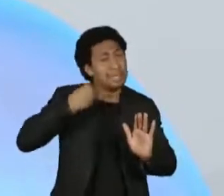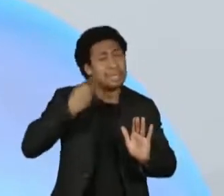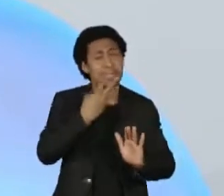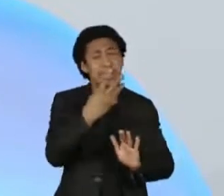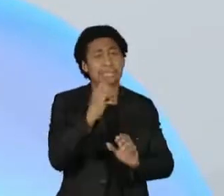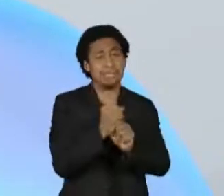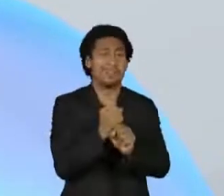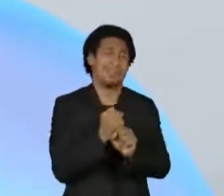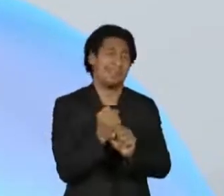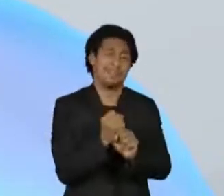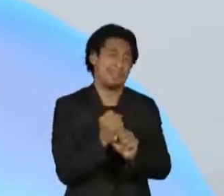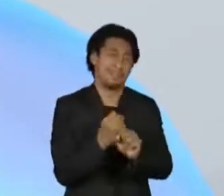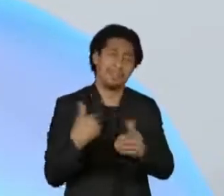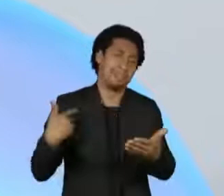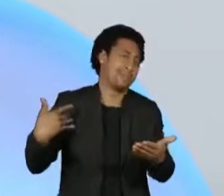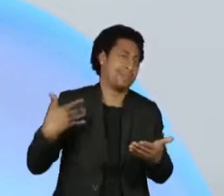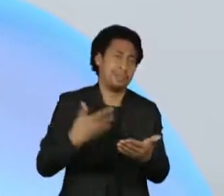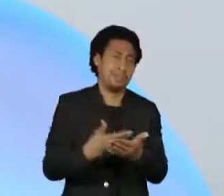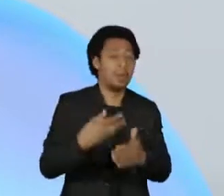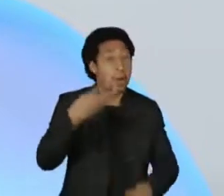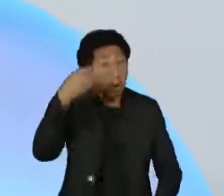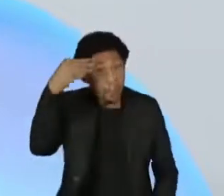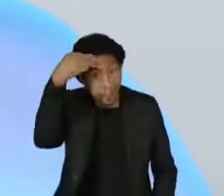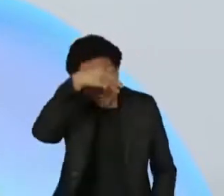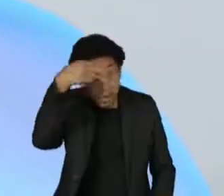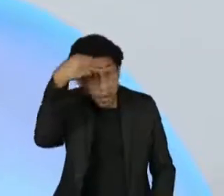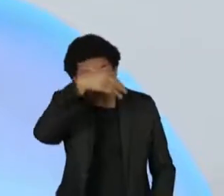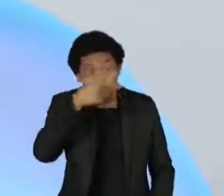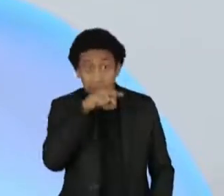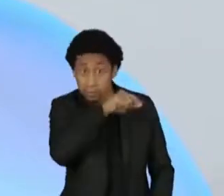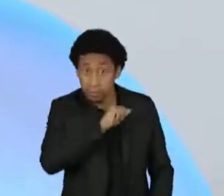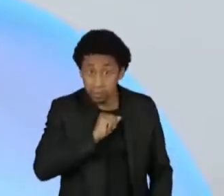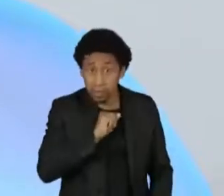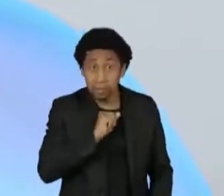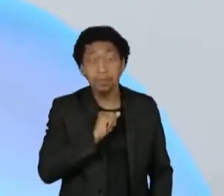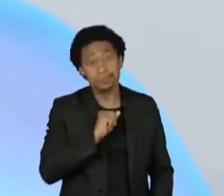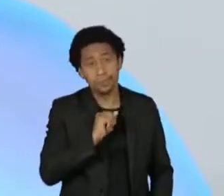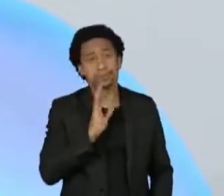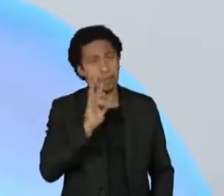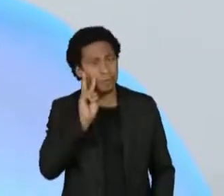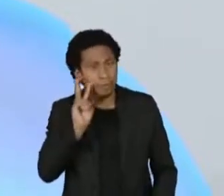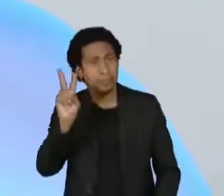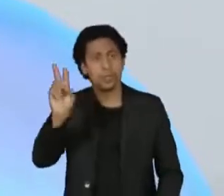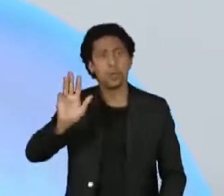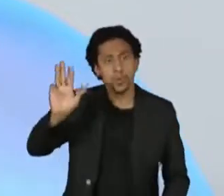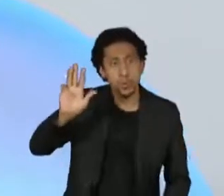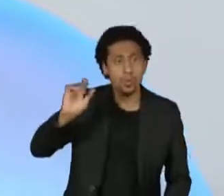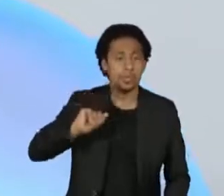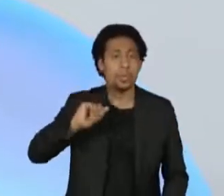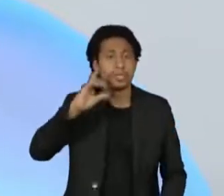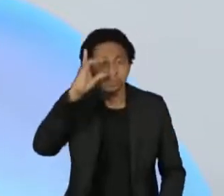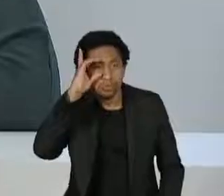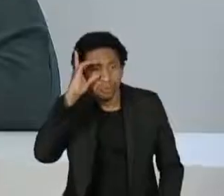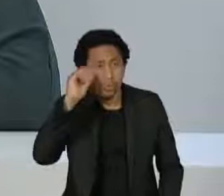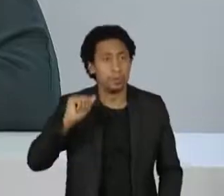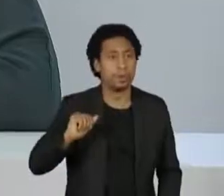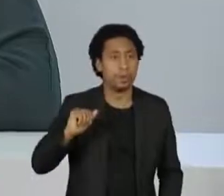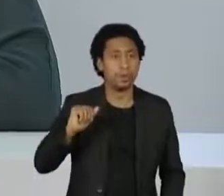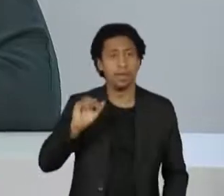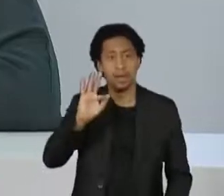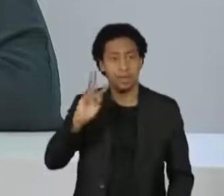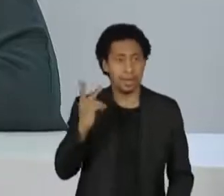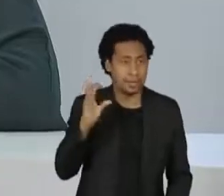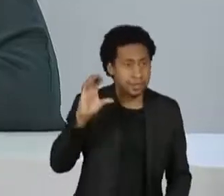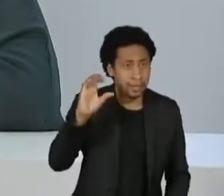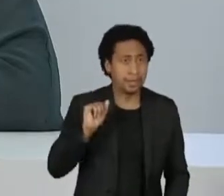Roberto Jefferson, eu posso dizer a você que eu tenho inúmeras declarações do Lula, da Dilma, do Fernando Henrique,